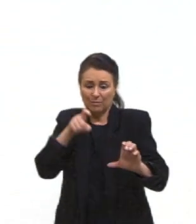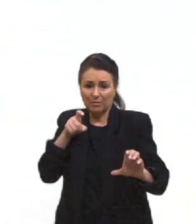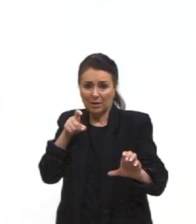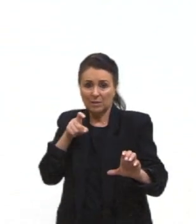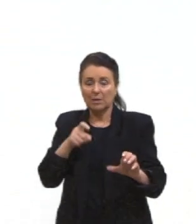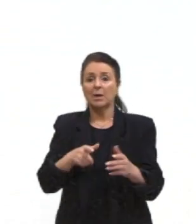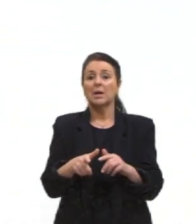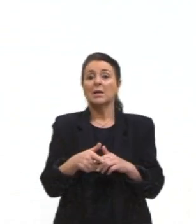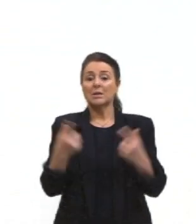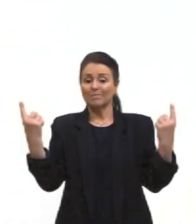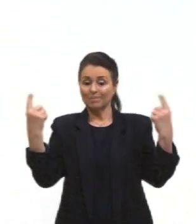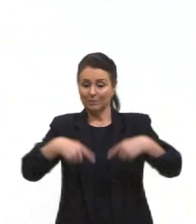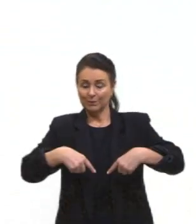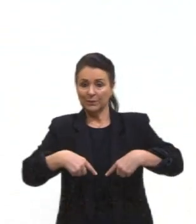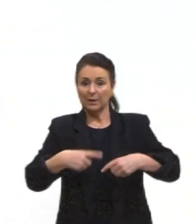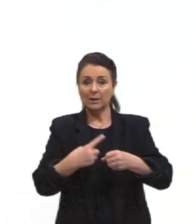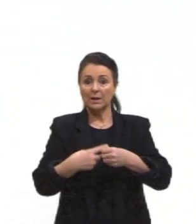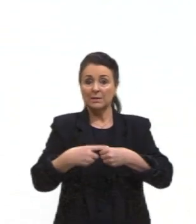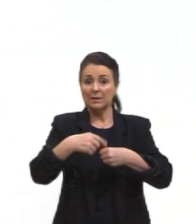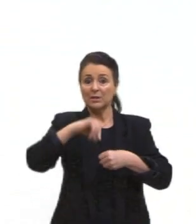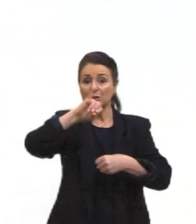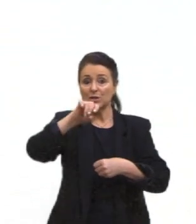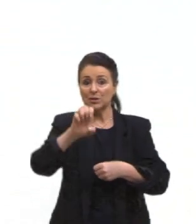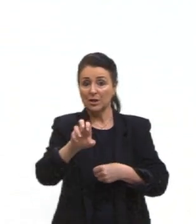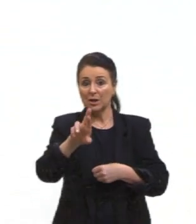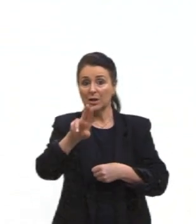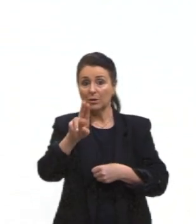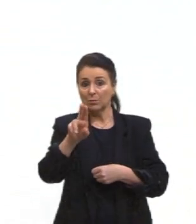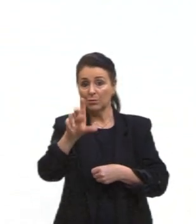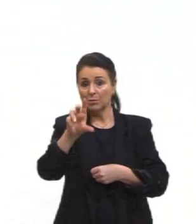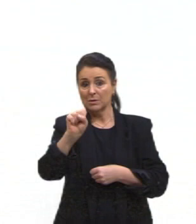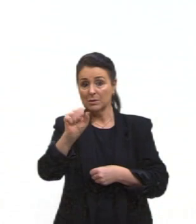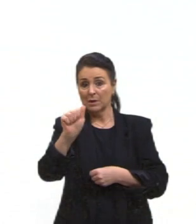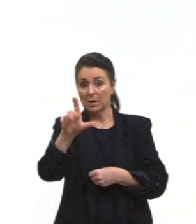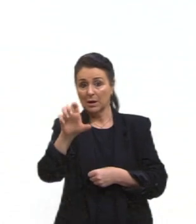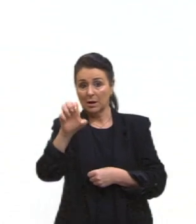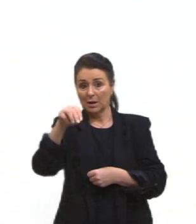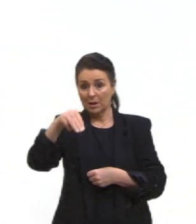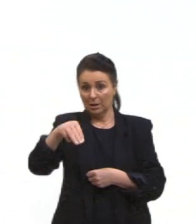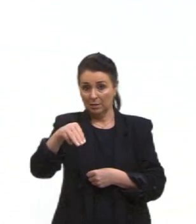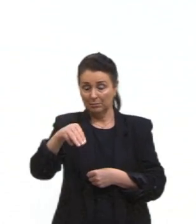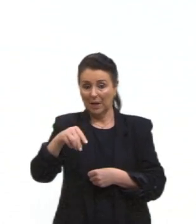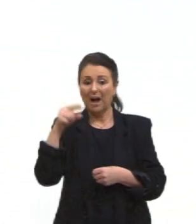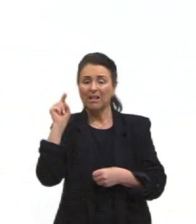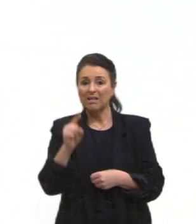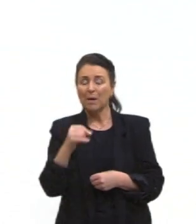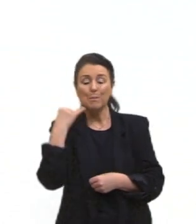disputa, né, do entorno da cidade de Jerusalém. Lembra? Jerusalém é um ponto vital